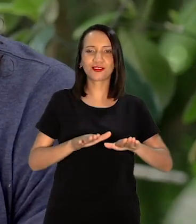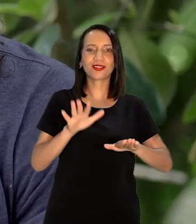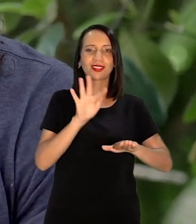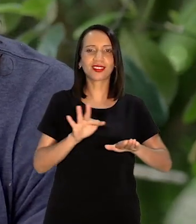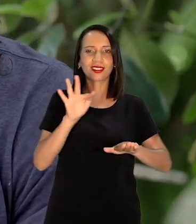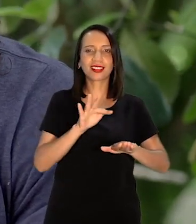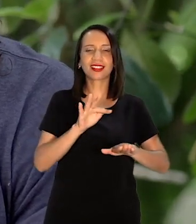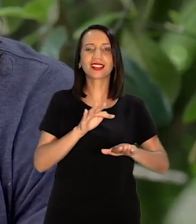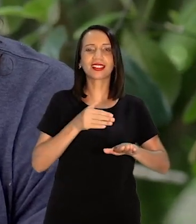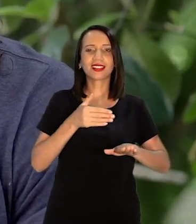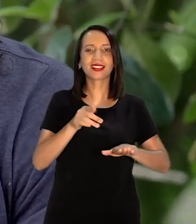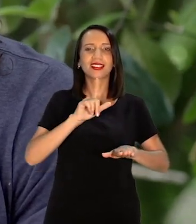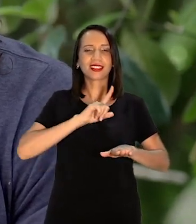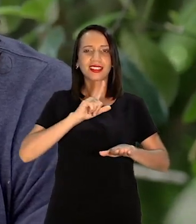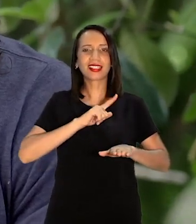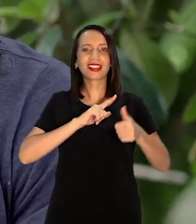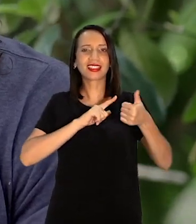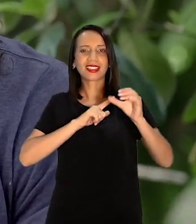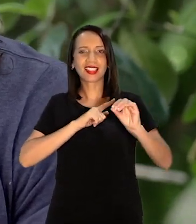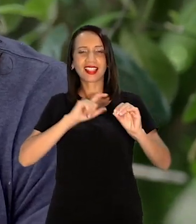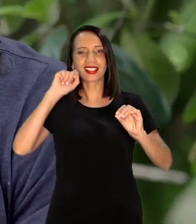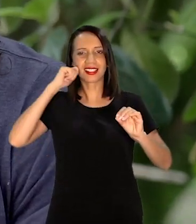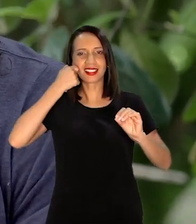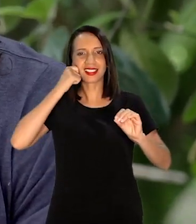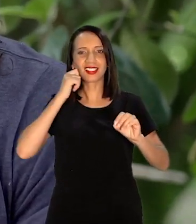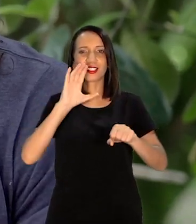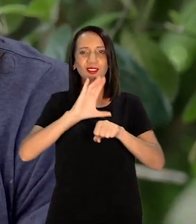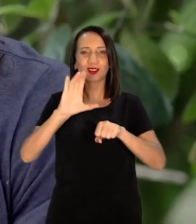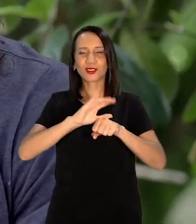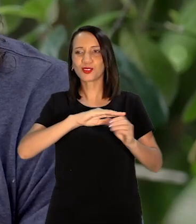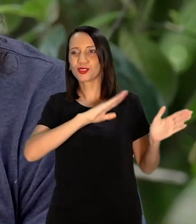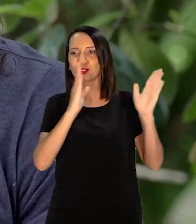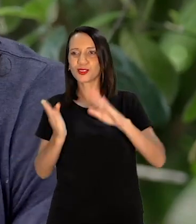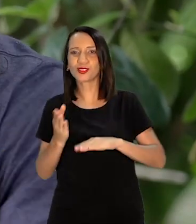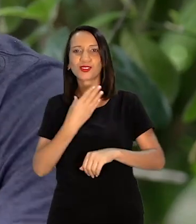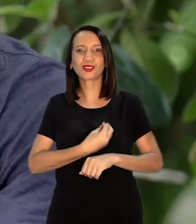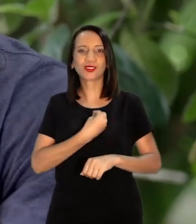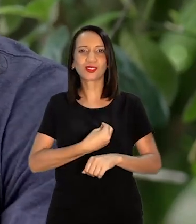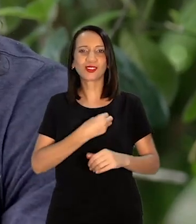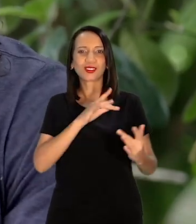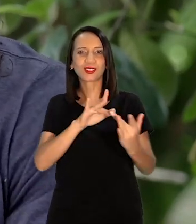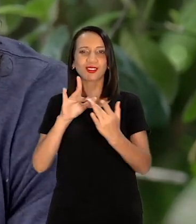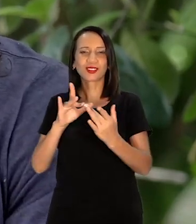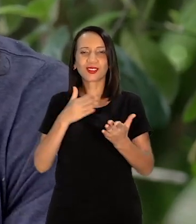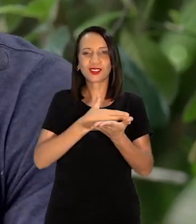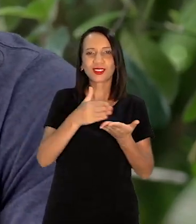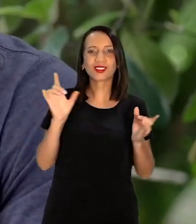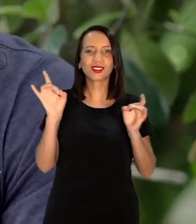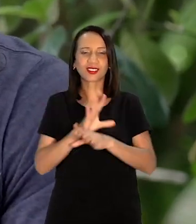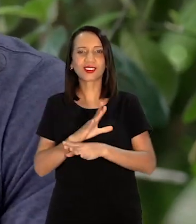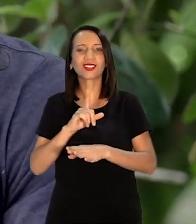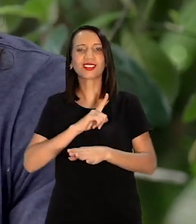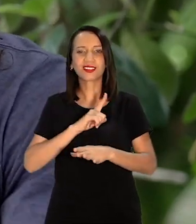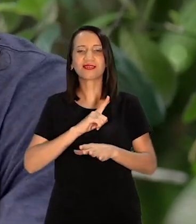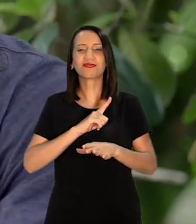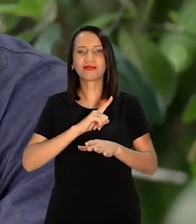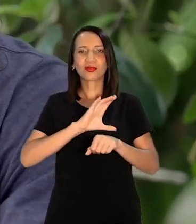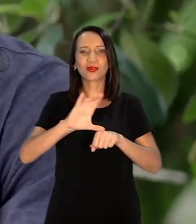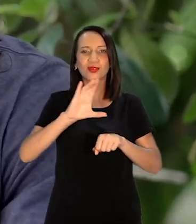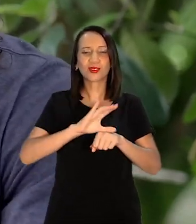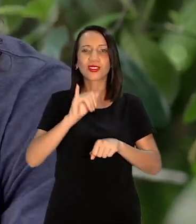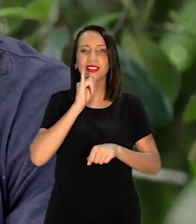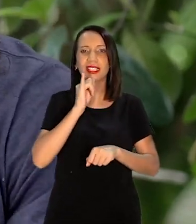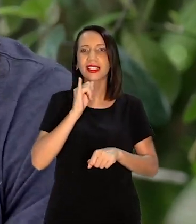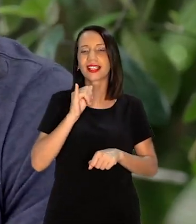Dez negros No curso inteiro Desde quando eu comecei Até quando eu terminei Era muitos Foram muitos No curso de